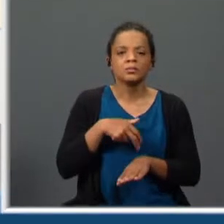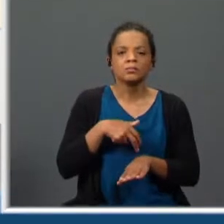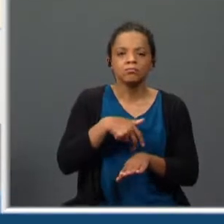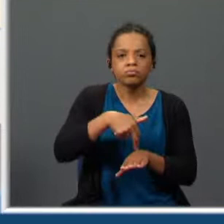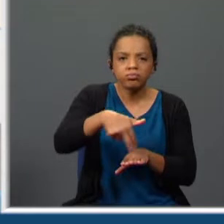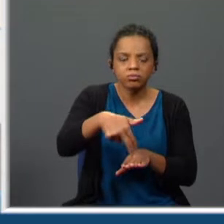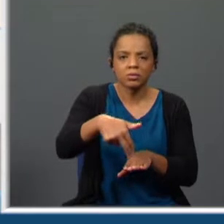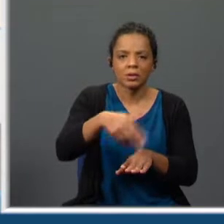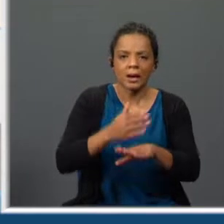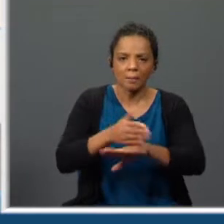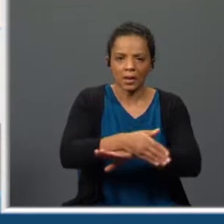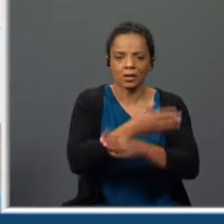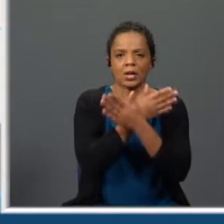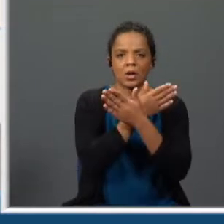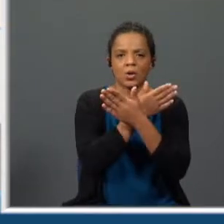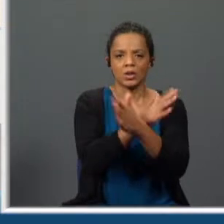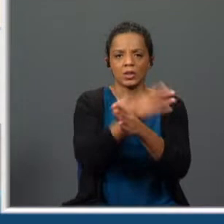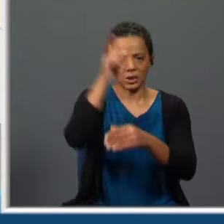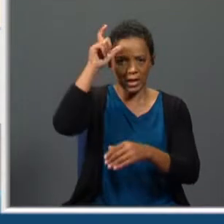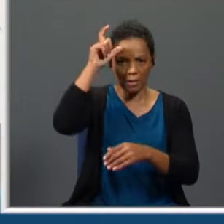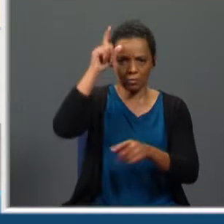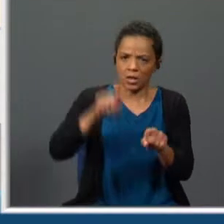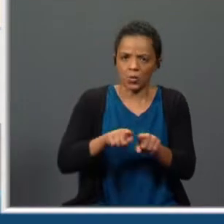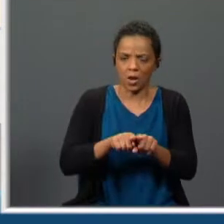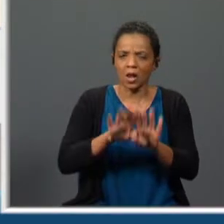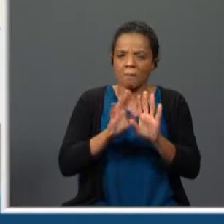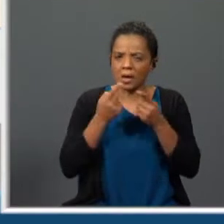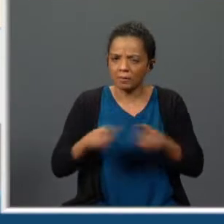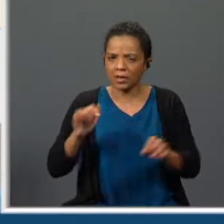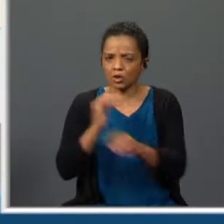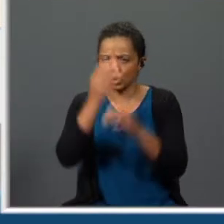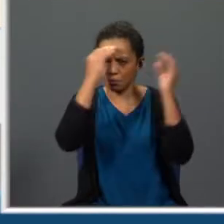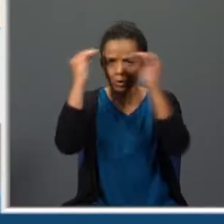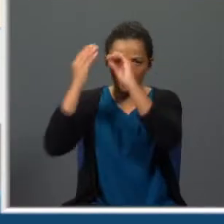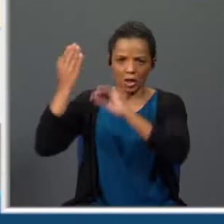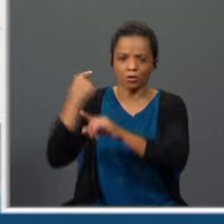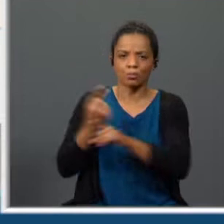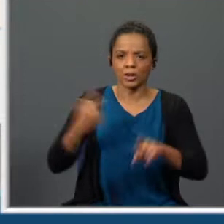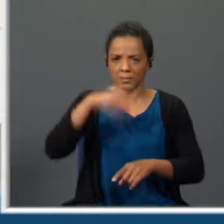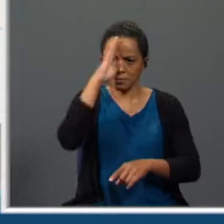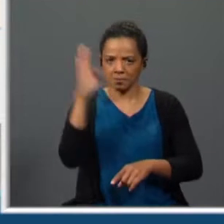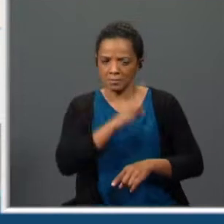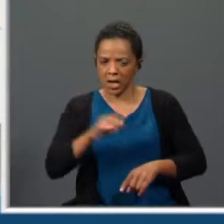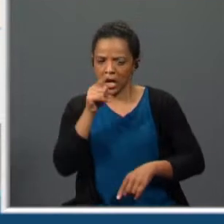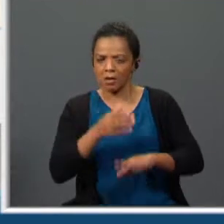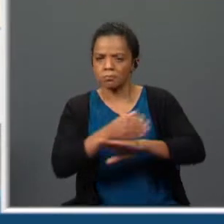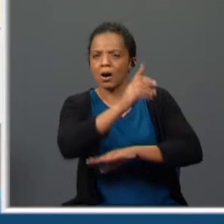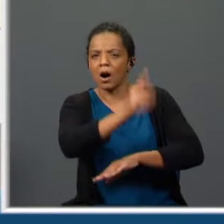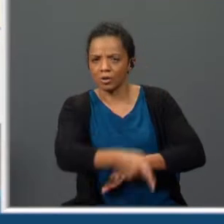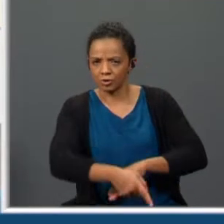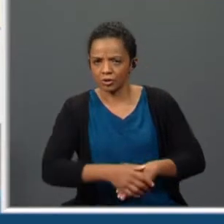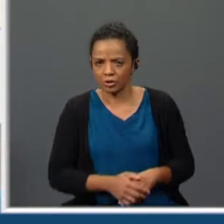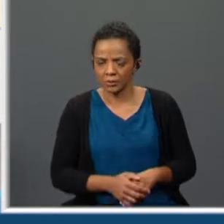diabo. É igual. Todavia, distingue-se das restantes por saber de antemão para onde essa barca vai,